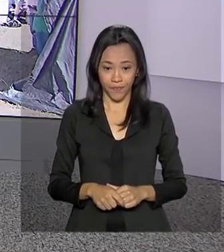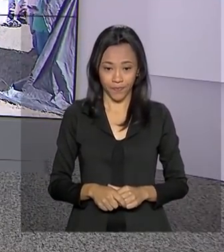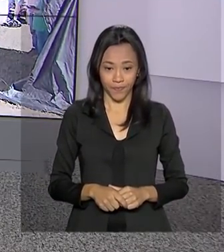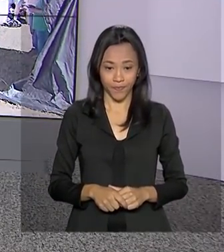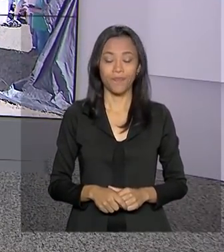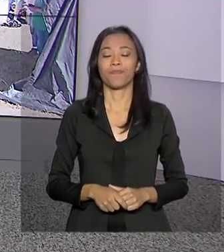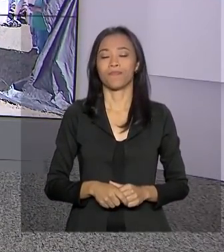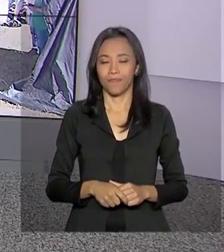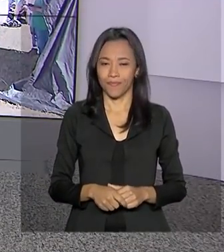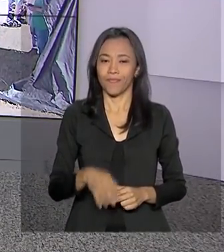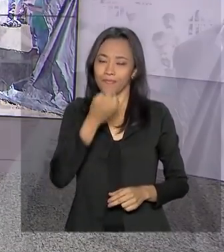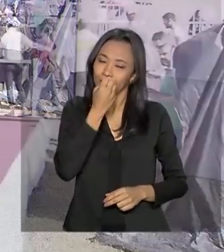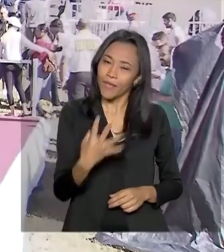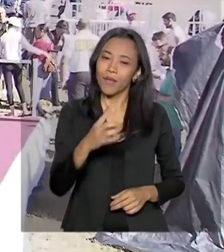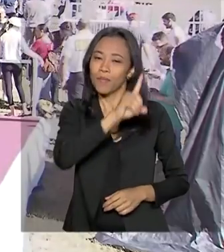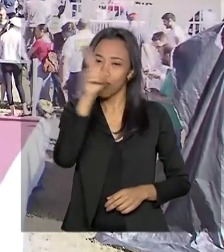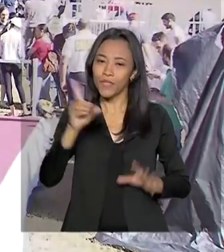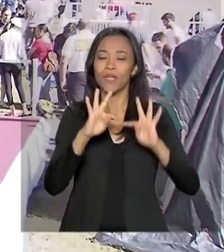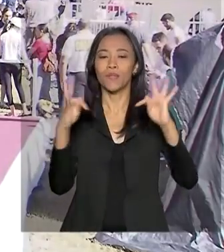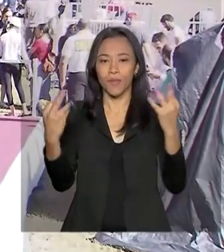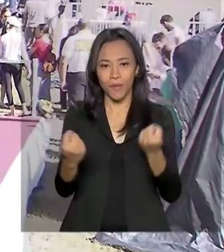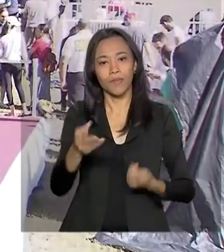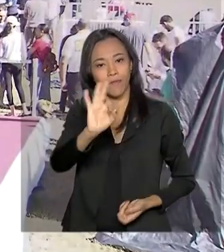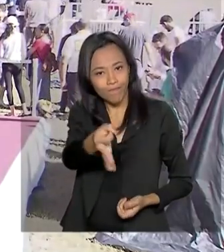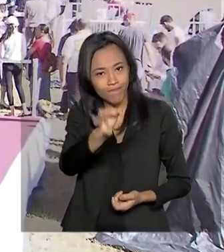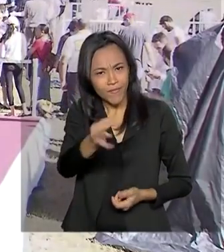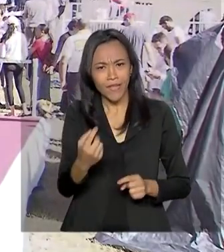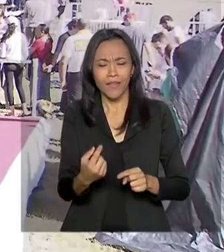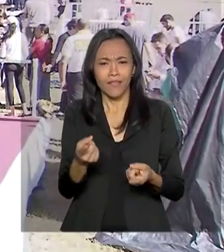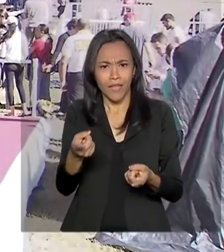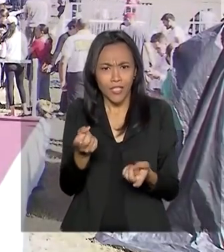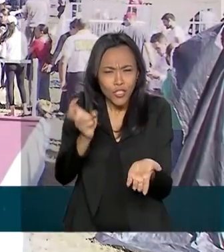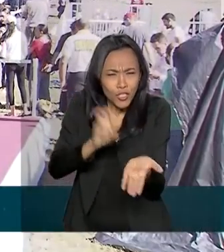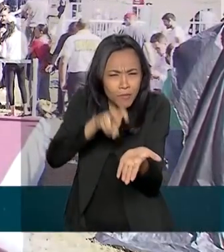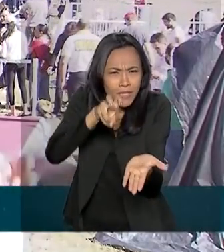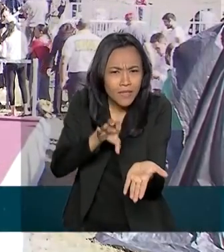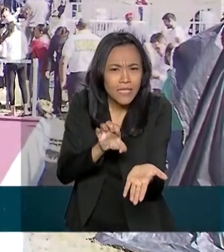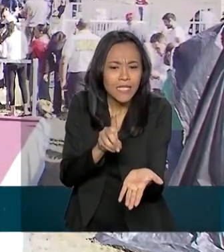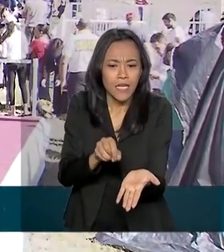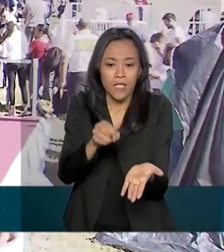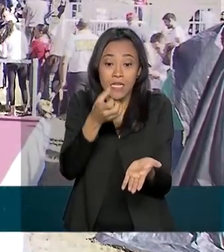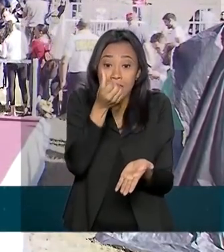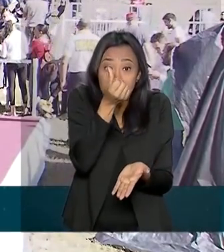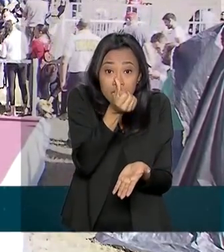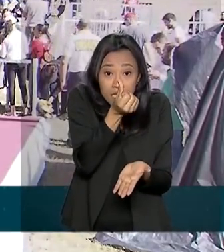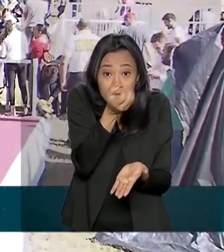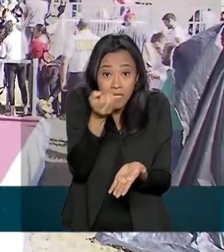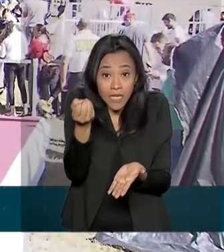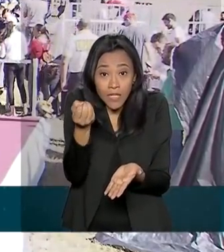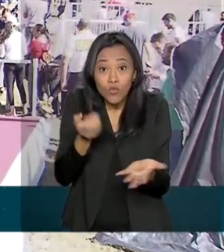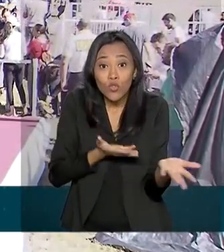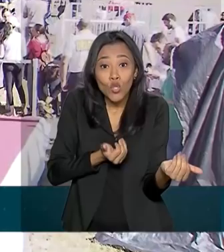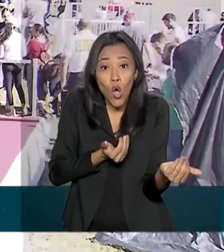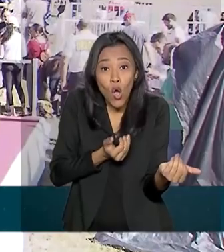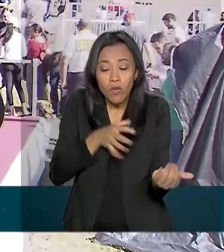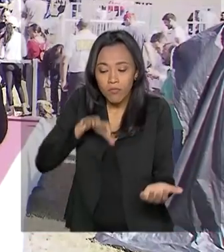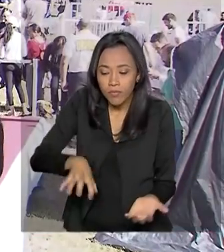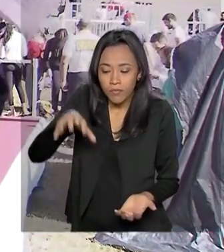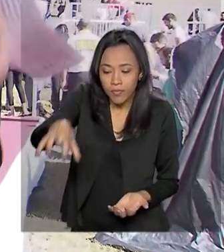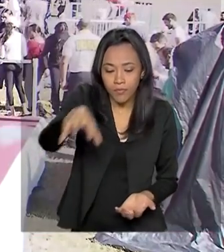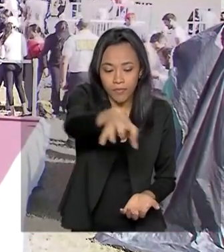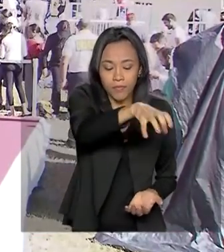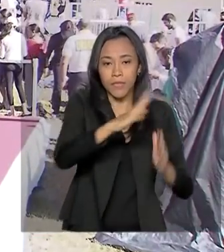Bom dia, Carla. Bom dia a todos. É isso mesmo. Desde as primeiras horas do dia, 600 jovens de várias paróquias de Brasília